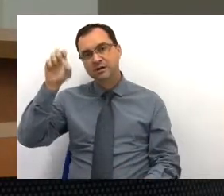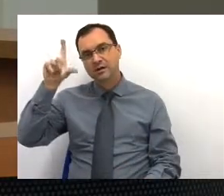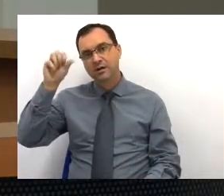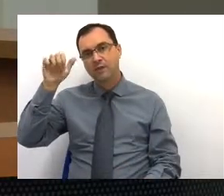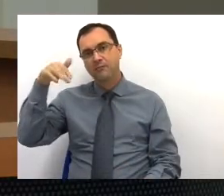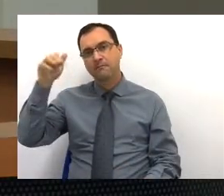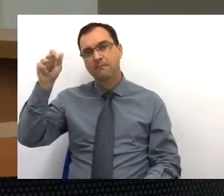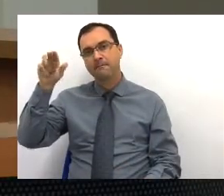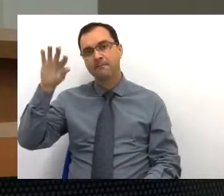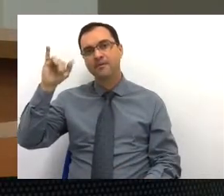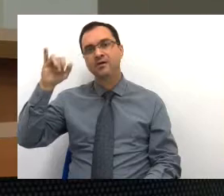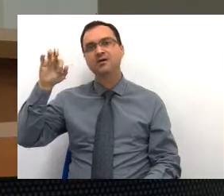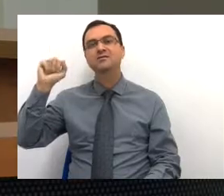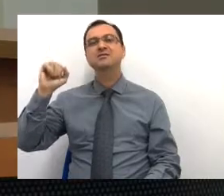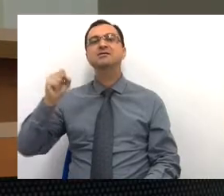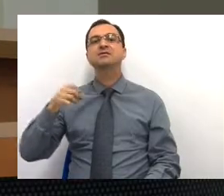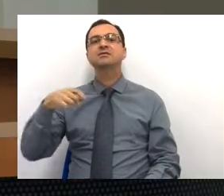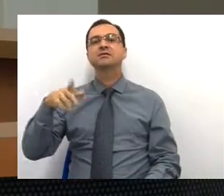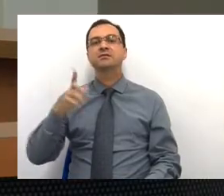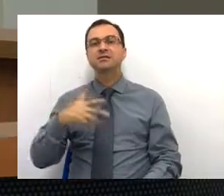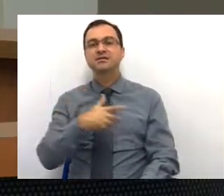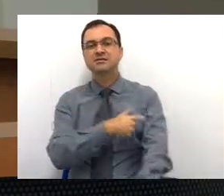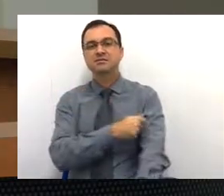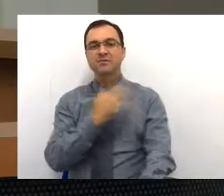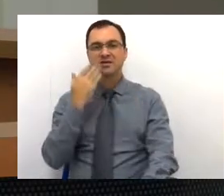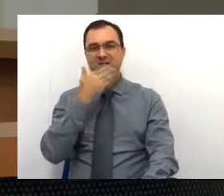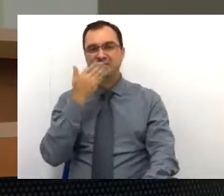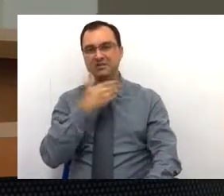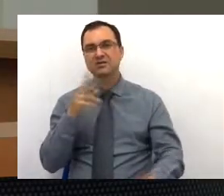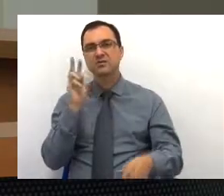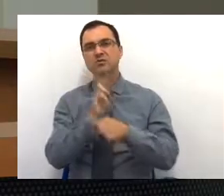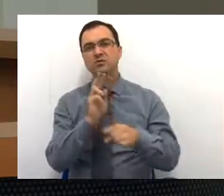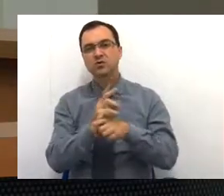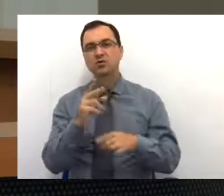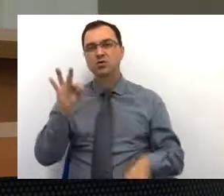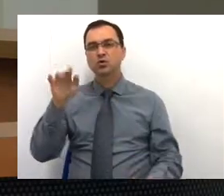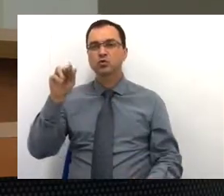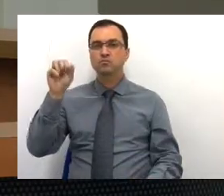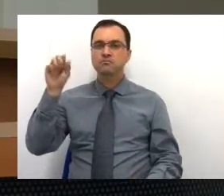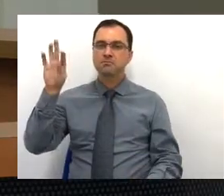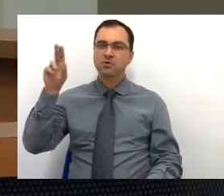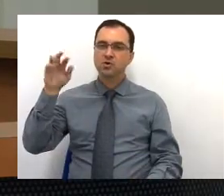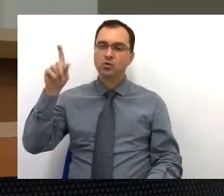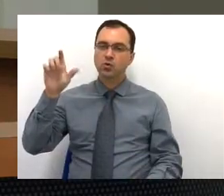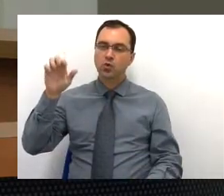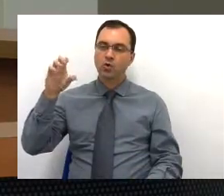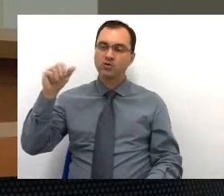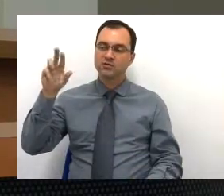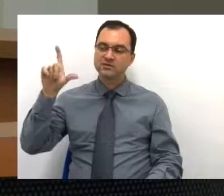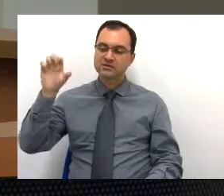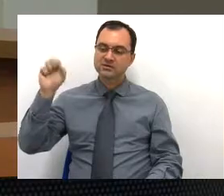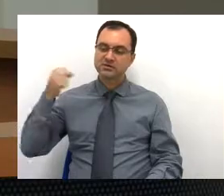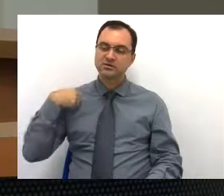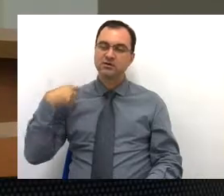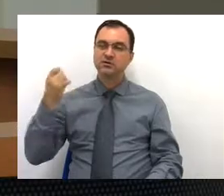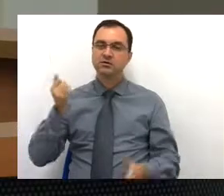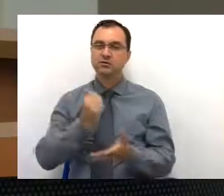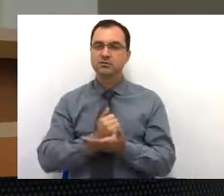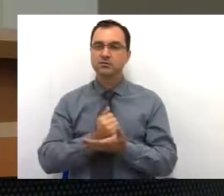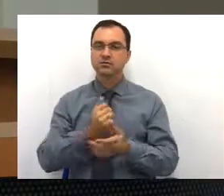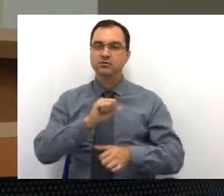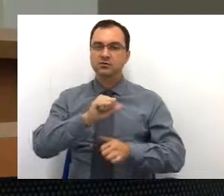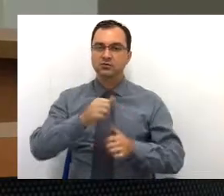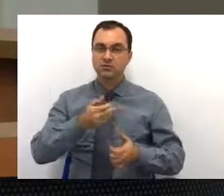fundo referente à glicemia, dose certa, controle de tuberculose, piso de atenção básica. Então, o valor total de